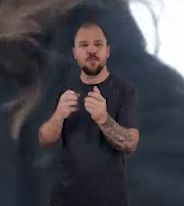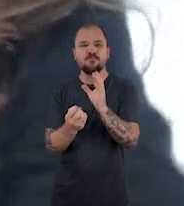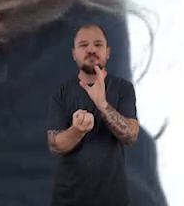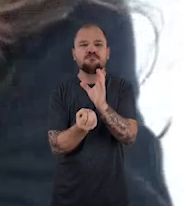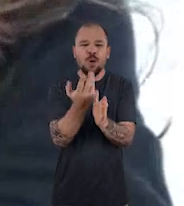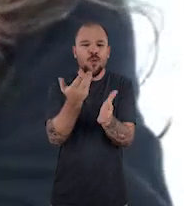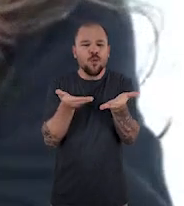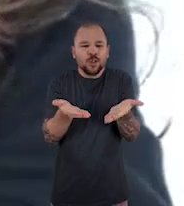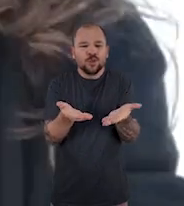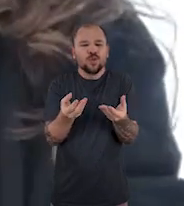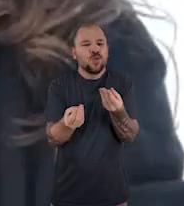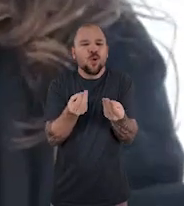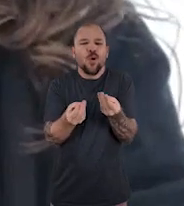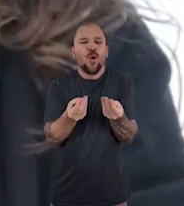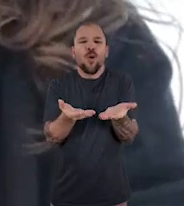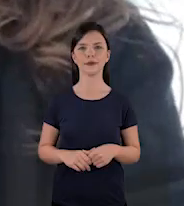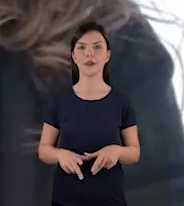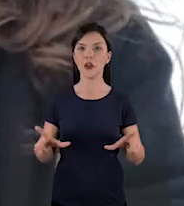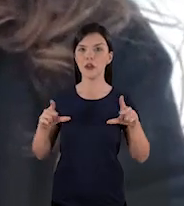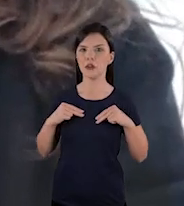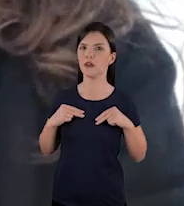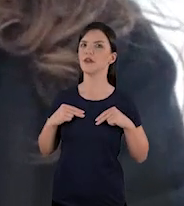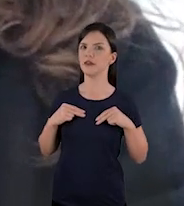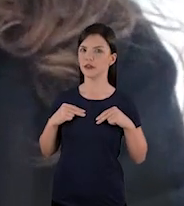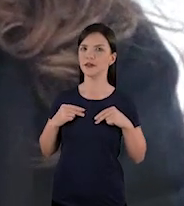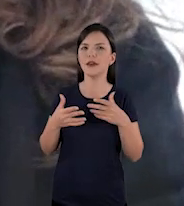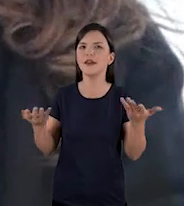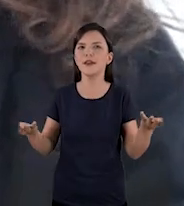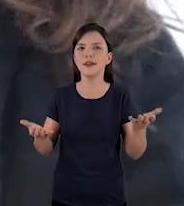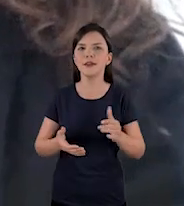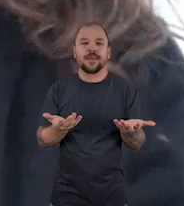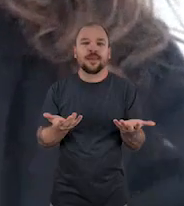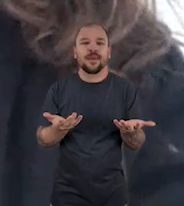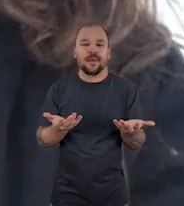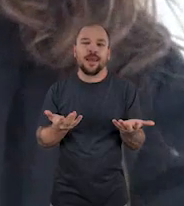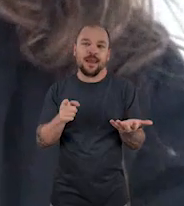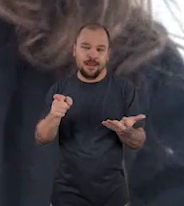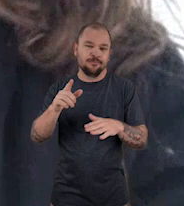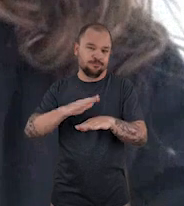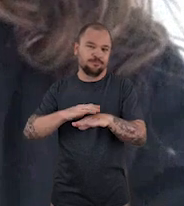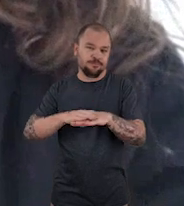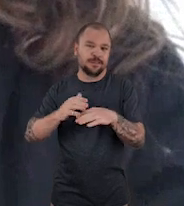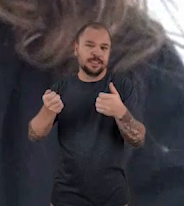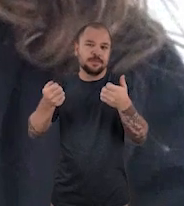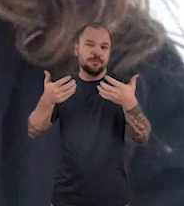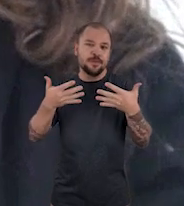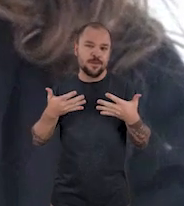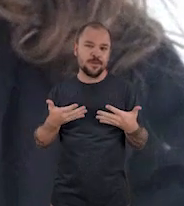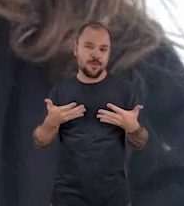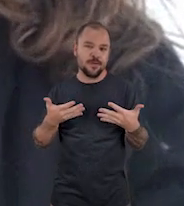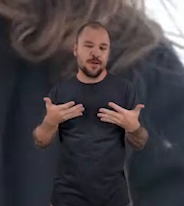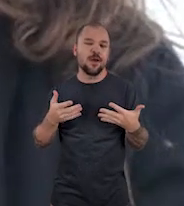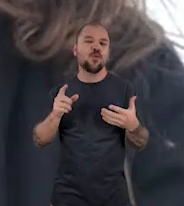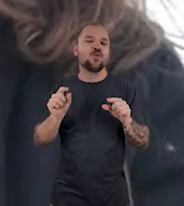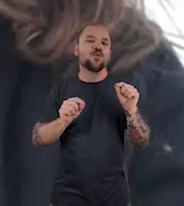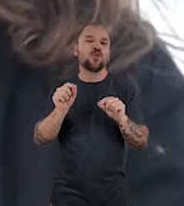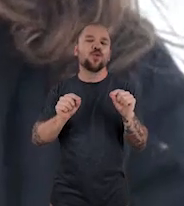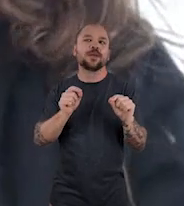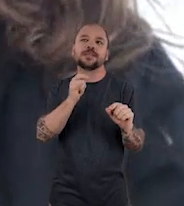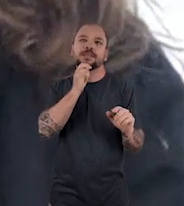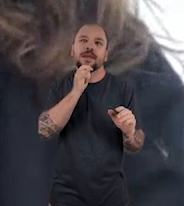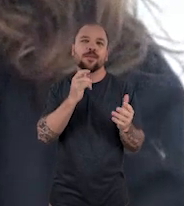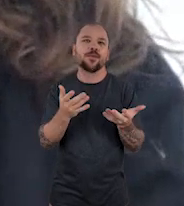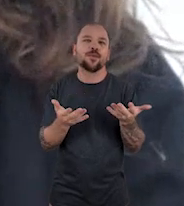universo, como que surgiu tudo. Nossa. E aí? Aí, assim, você fala,